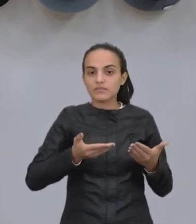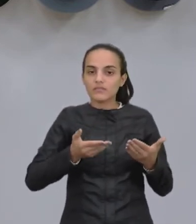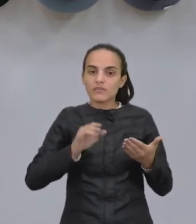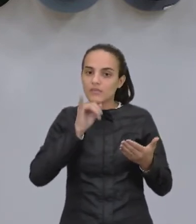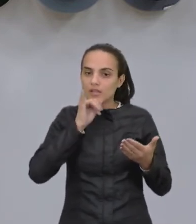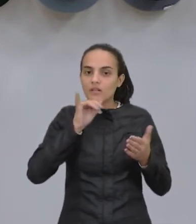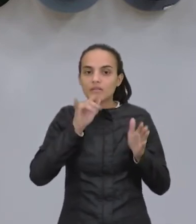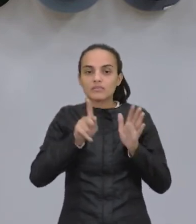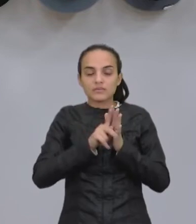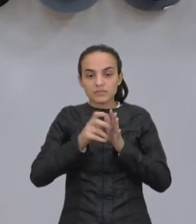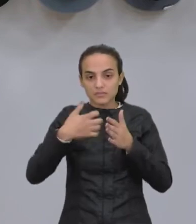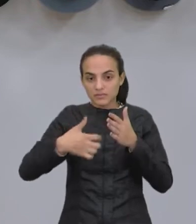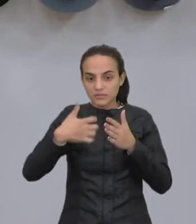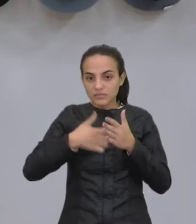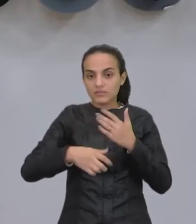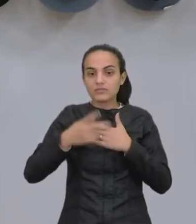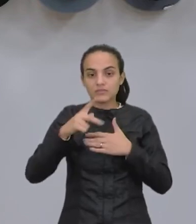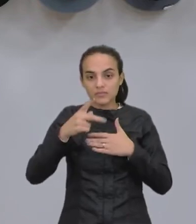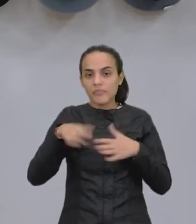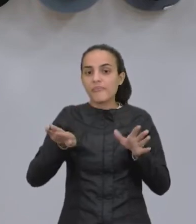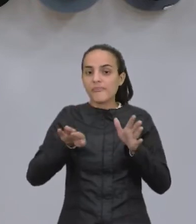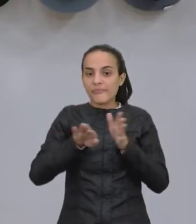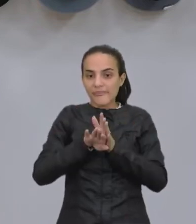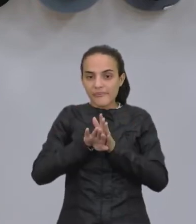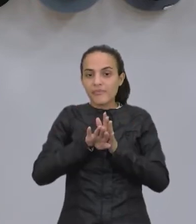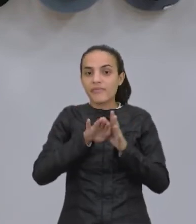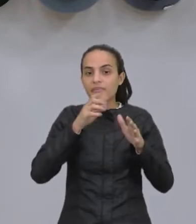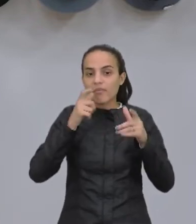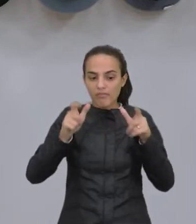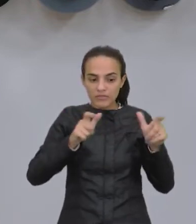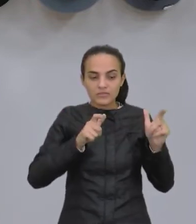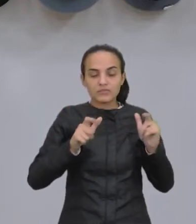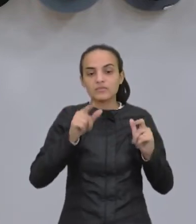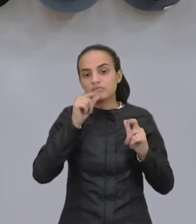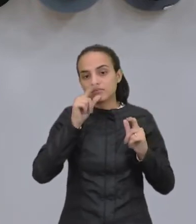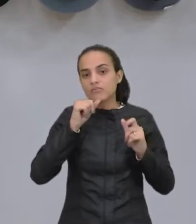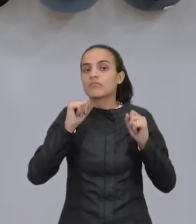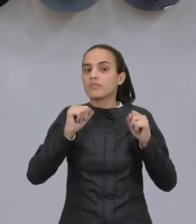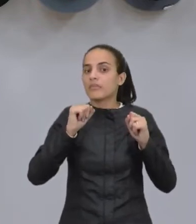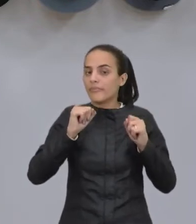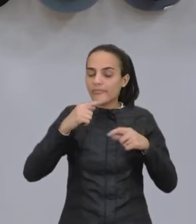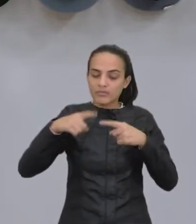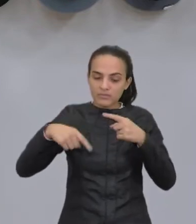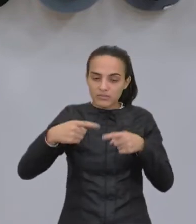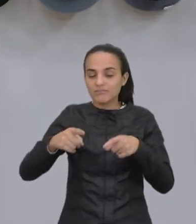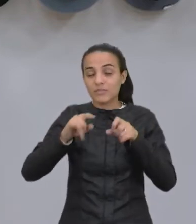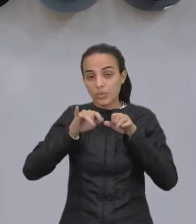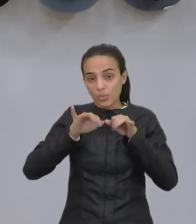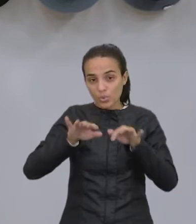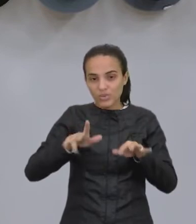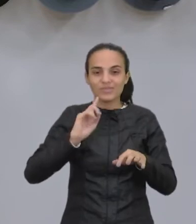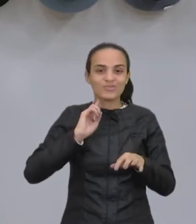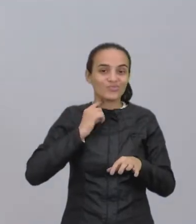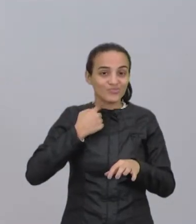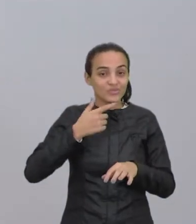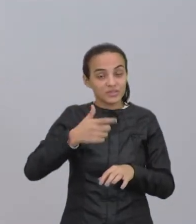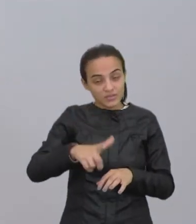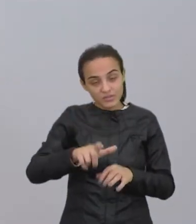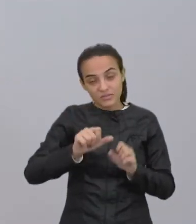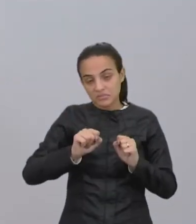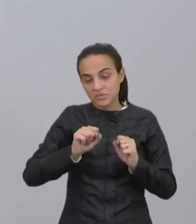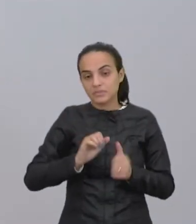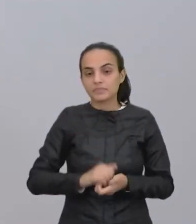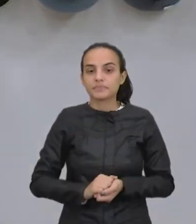própria indústria, ele vai chegar nos corpos d'água e vai gerar contaminante novamente, né,